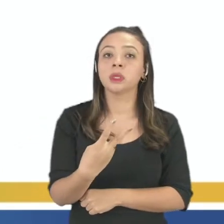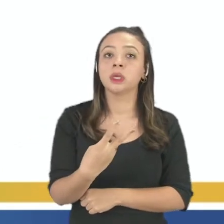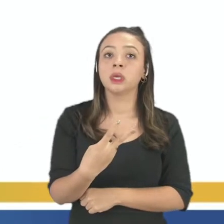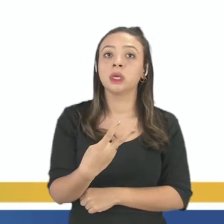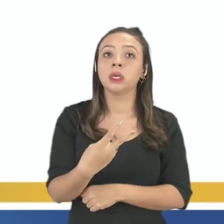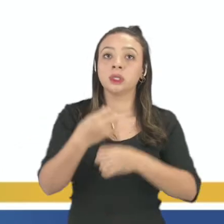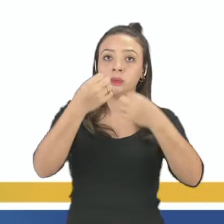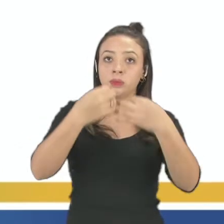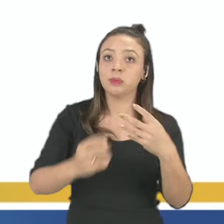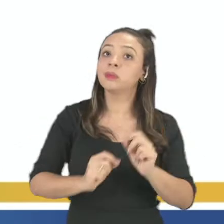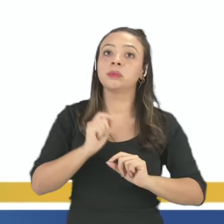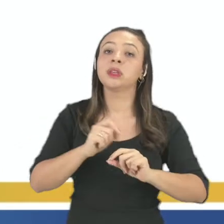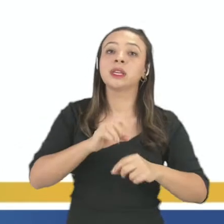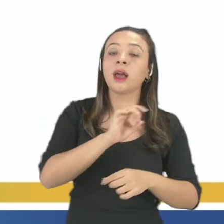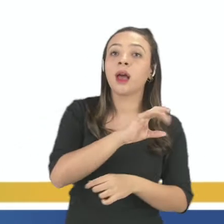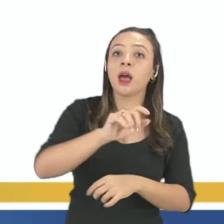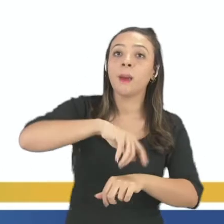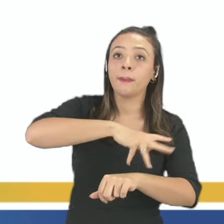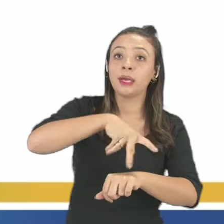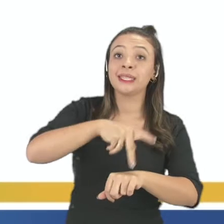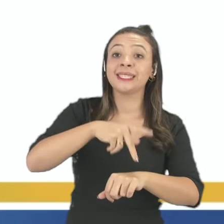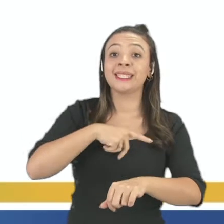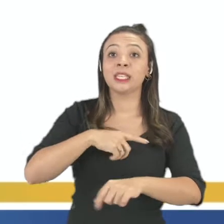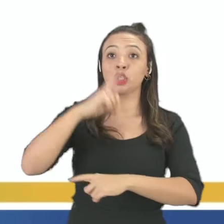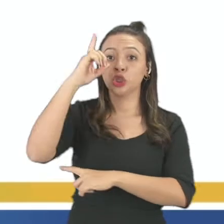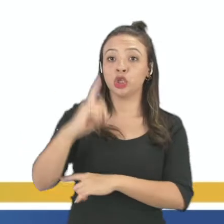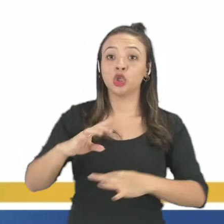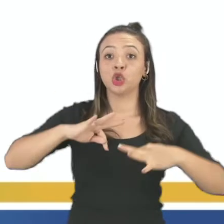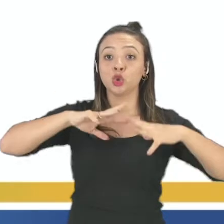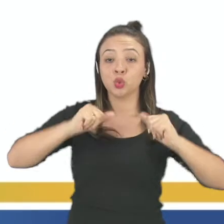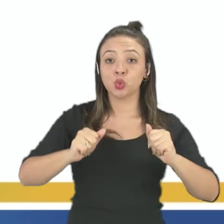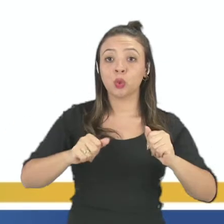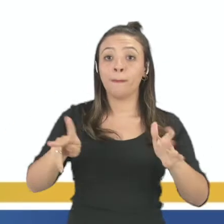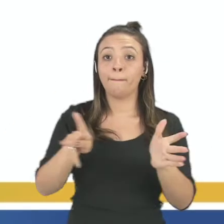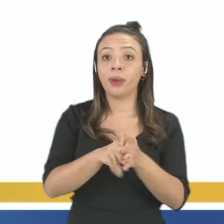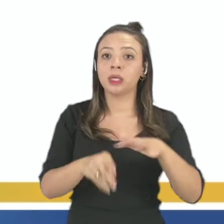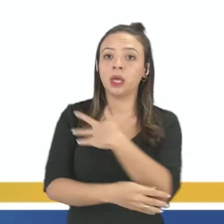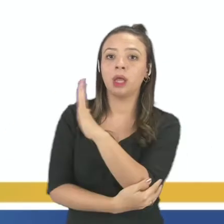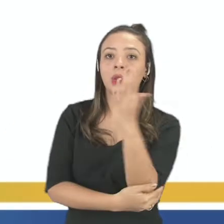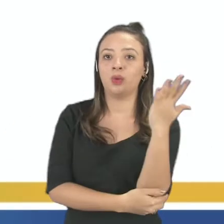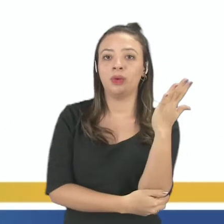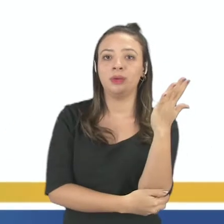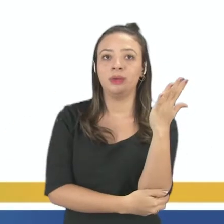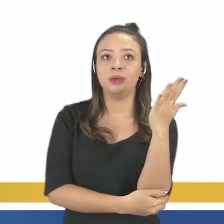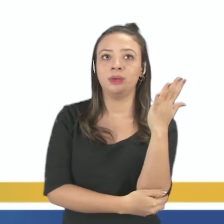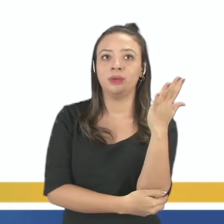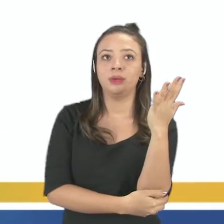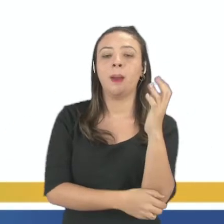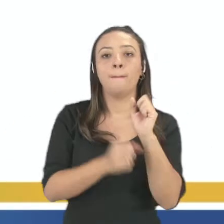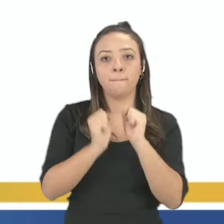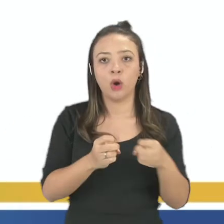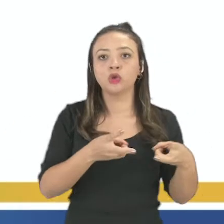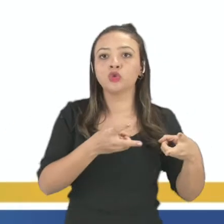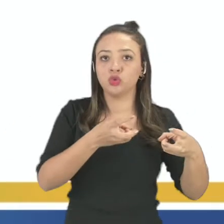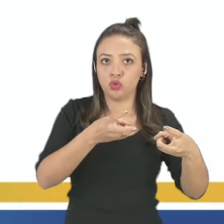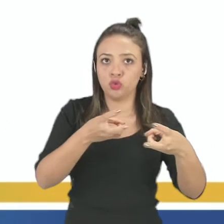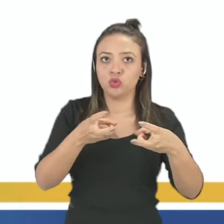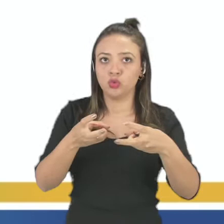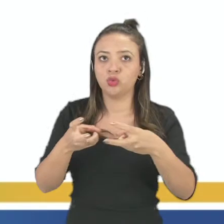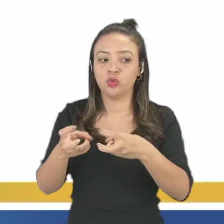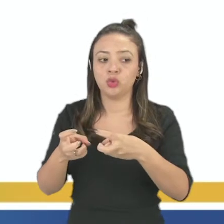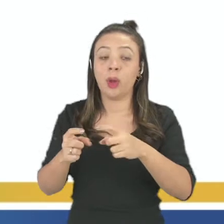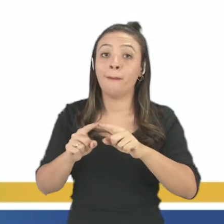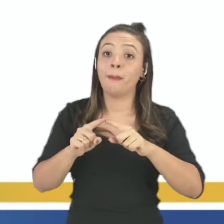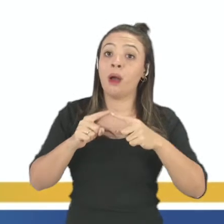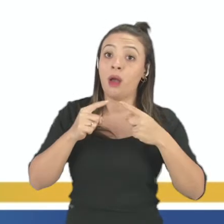cada país tem direito sobre seus próprios recursos naturais, podendo explorados, desde que esse ato